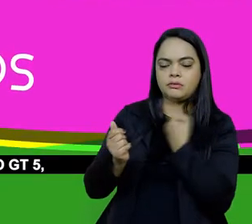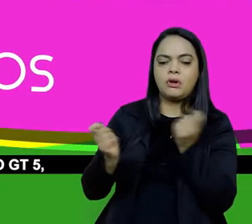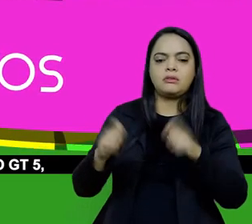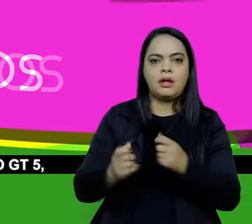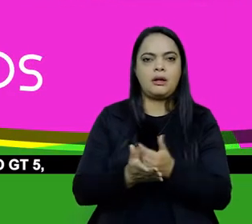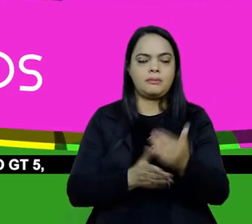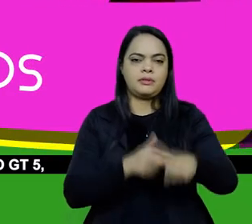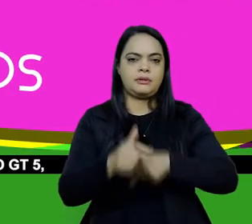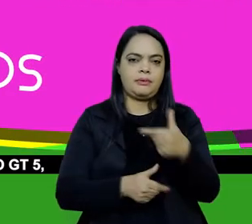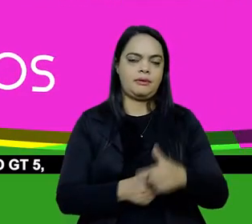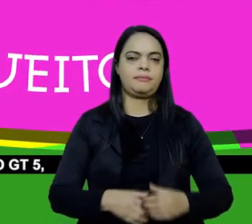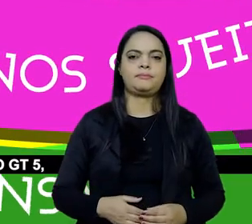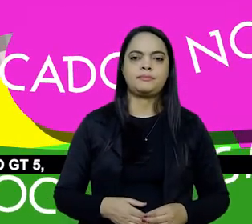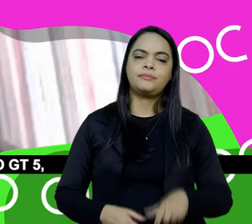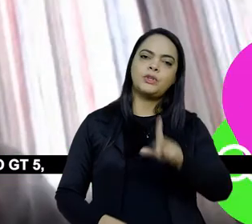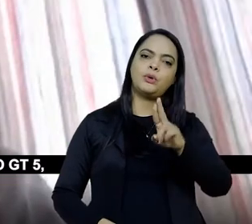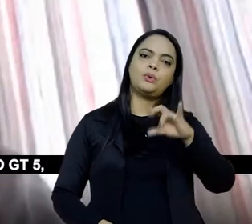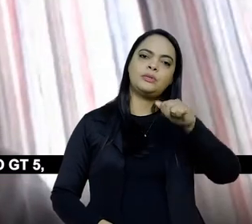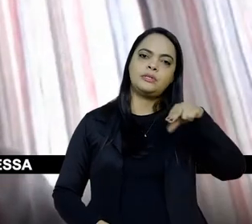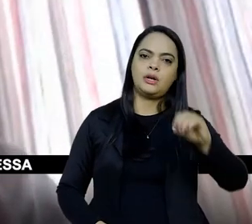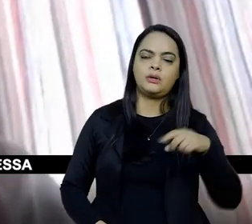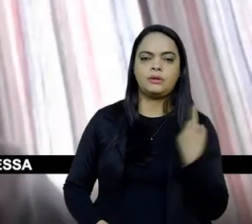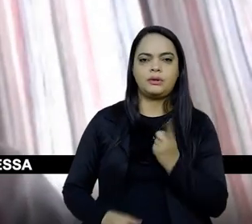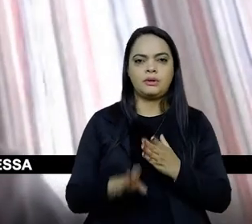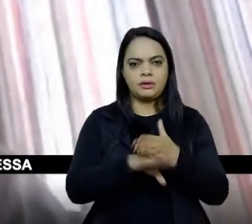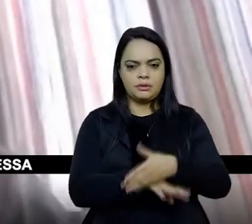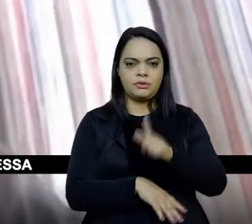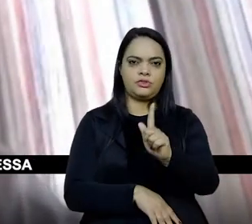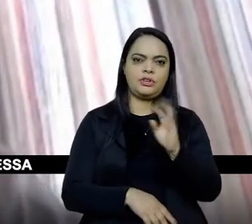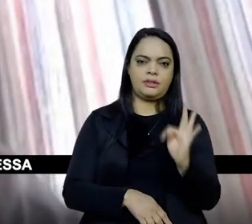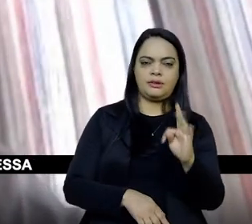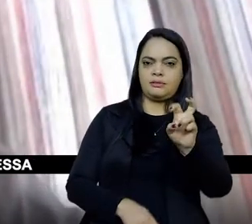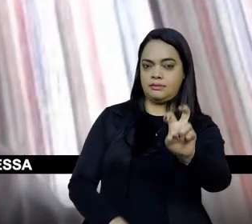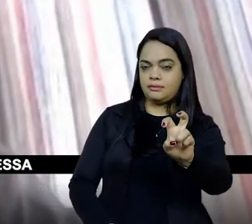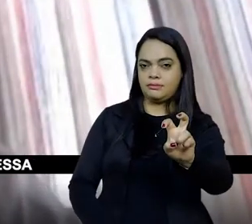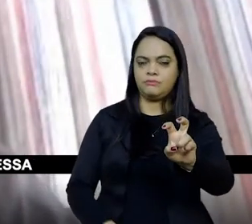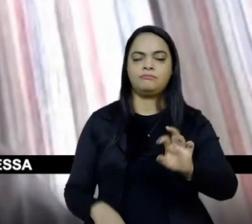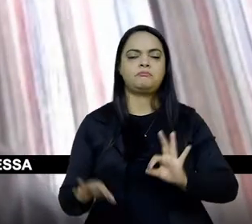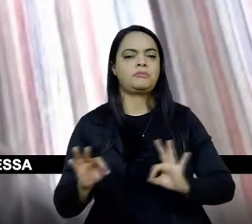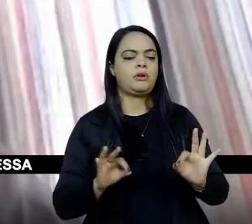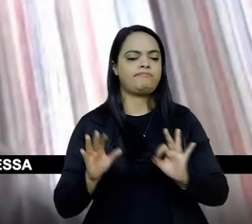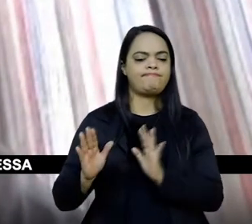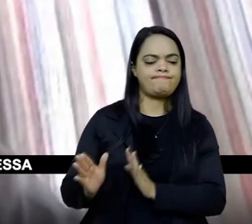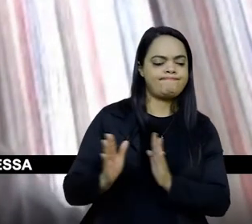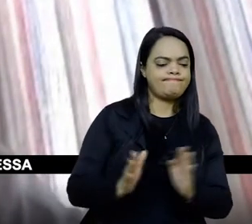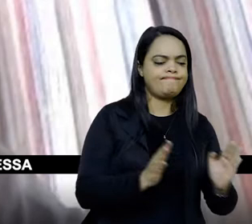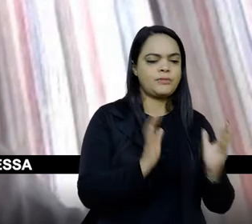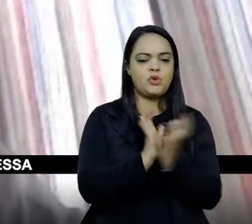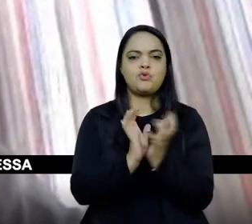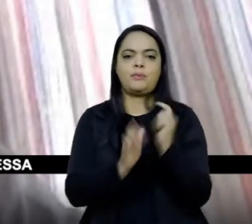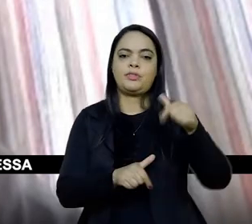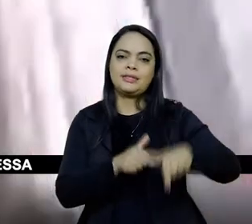coisa. Luciano, nós estamos no GT5 organizando os grupos de